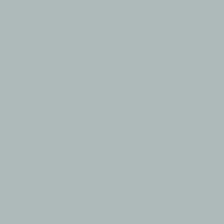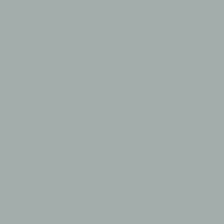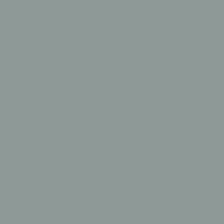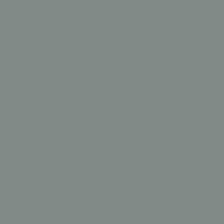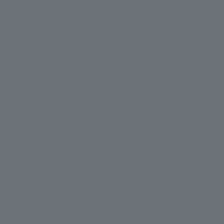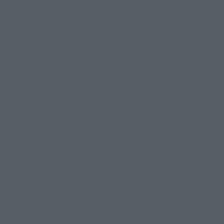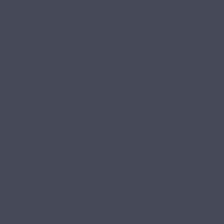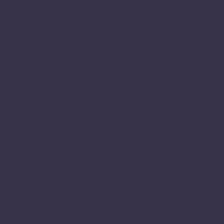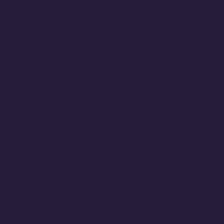Obrigado.